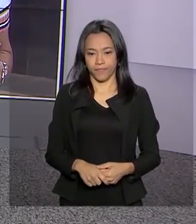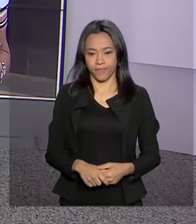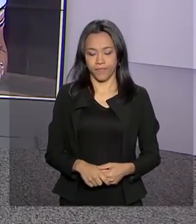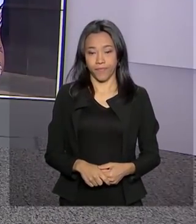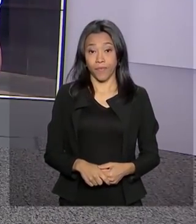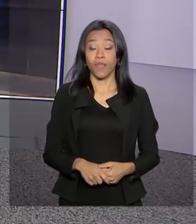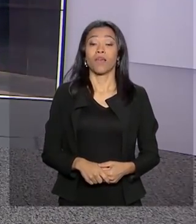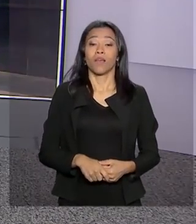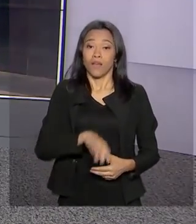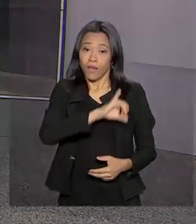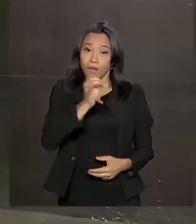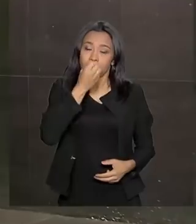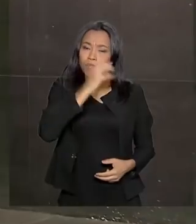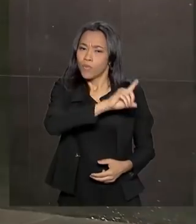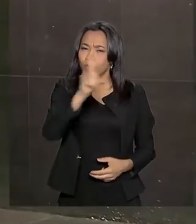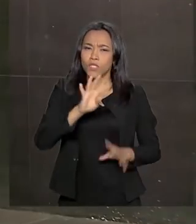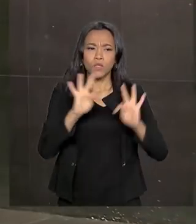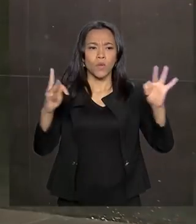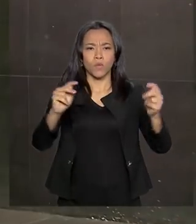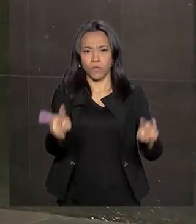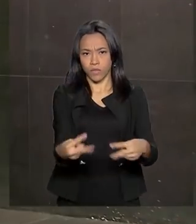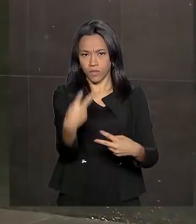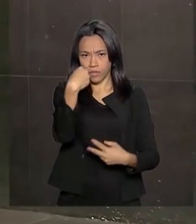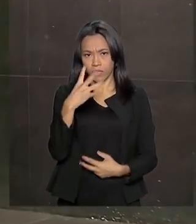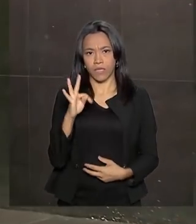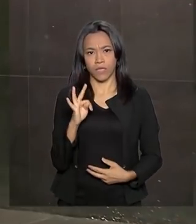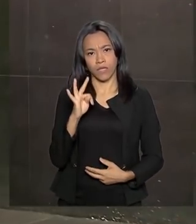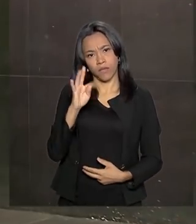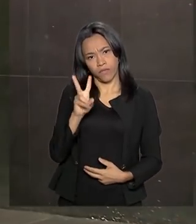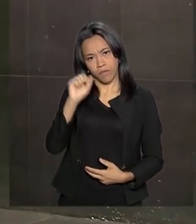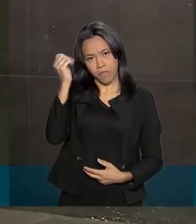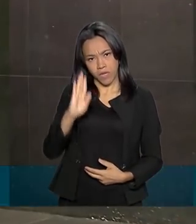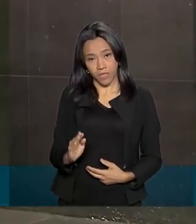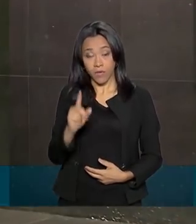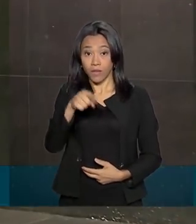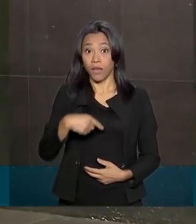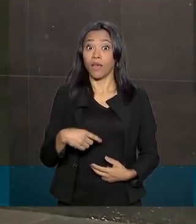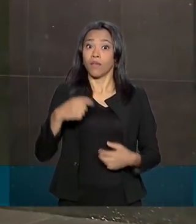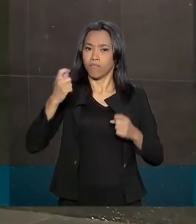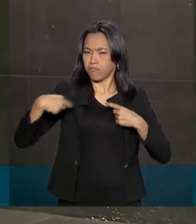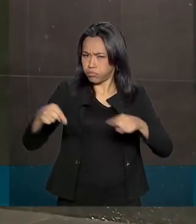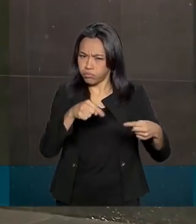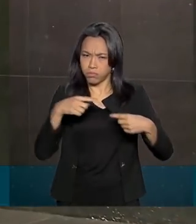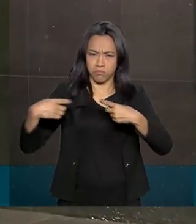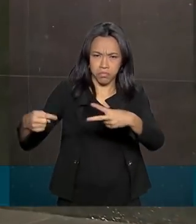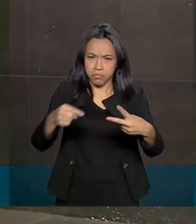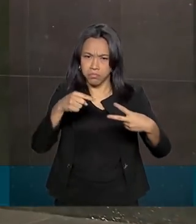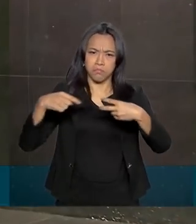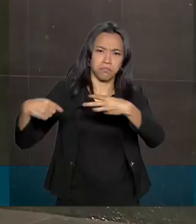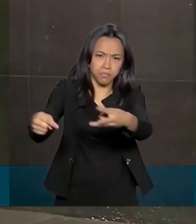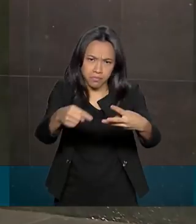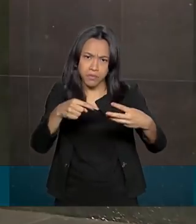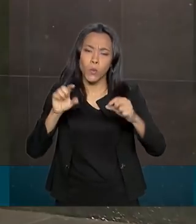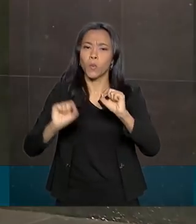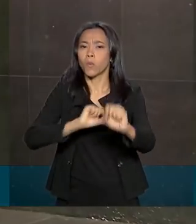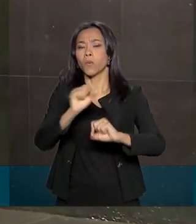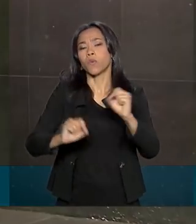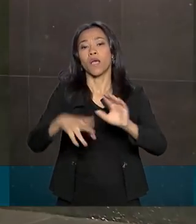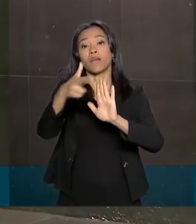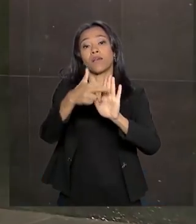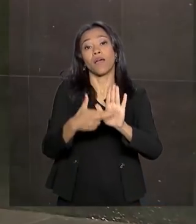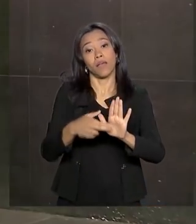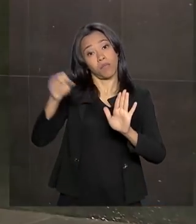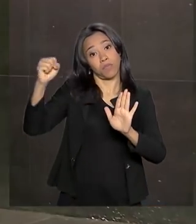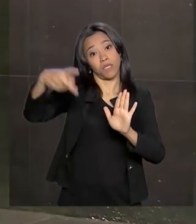Olá, Carla. Bom dia. Bom dia a todos que nos acompanham aqui na TV Brasil. São três mesas de debate em que estão sendo discutidos o regime geral da Previdência